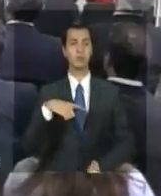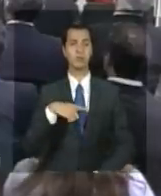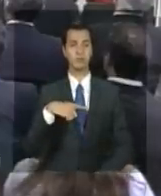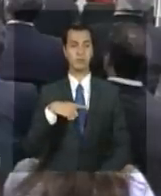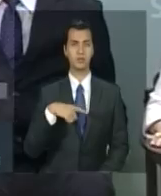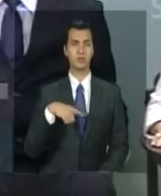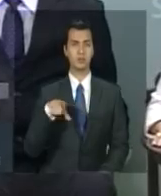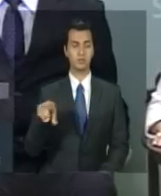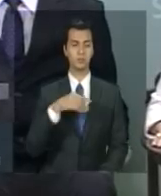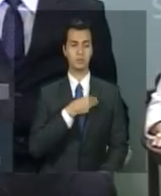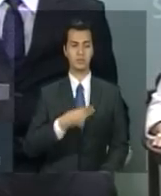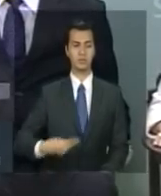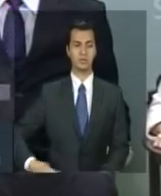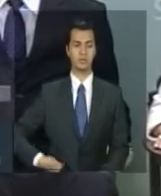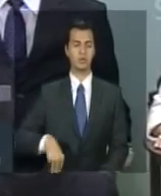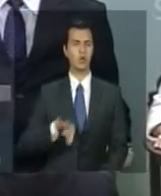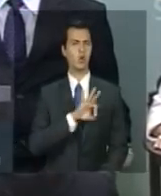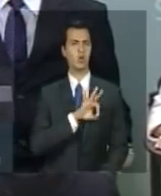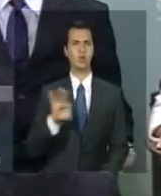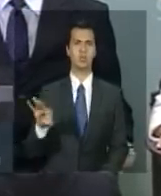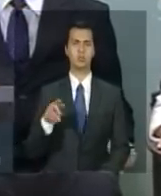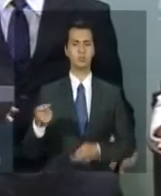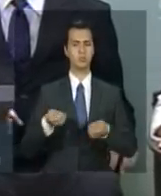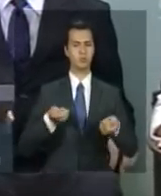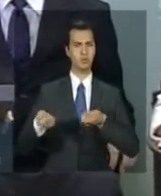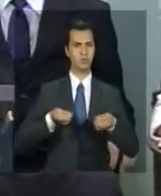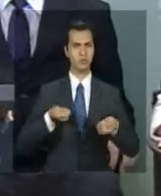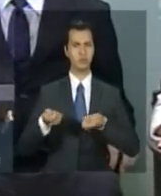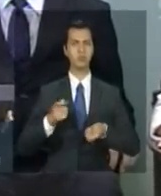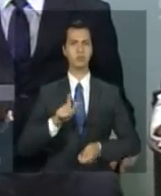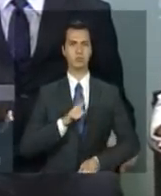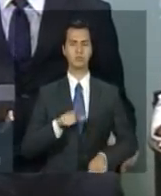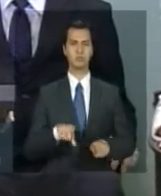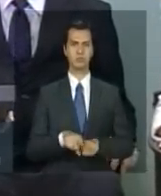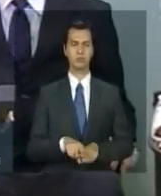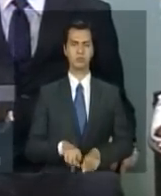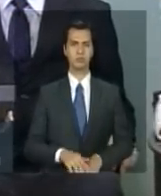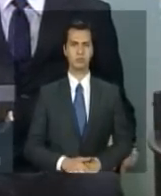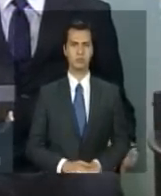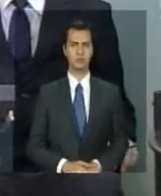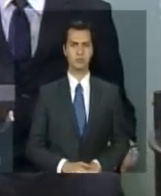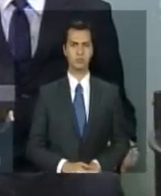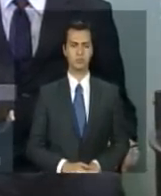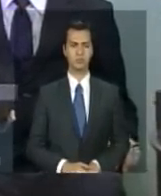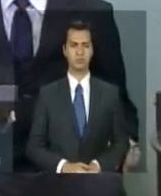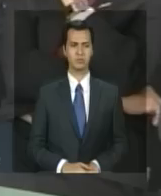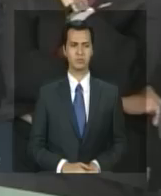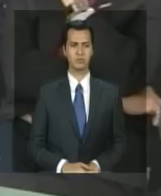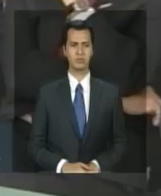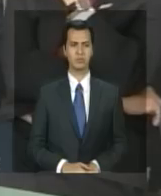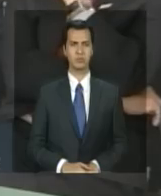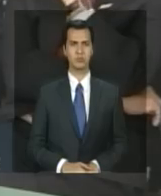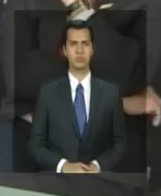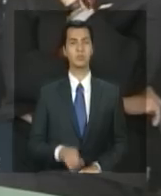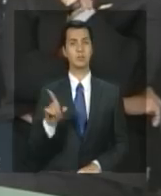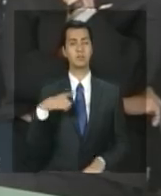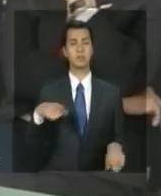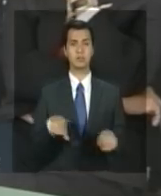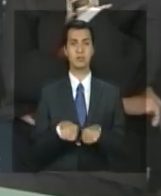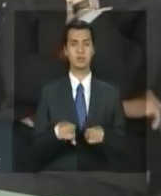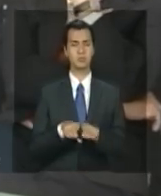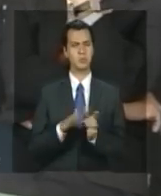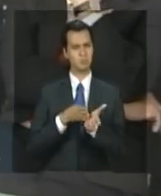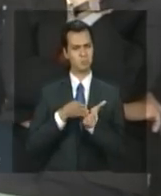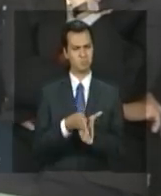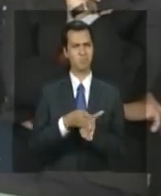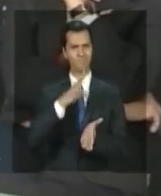ministro Mercadante é um excelente gestor além disso ele é obstinado e